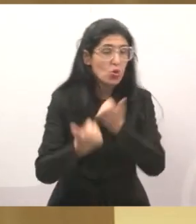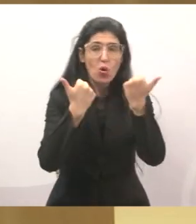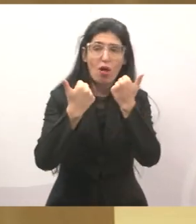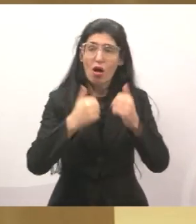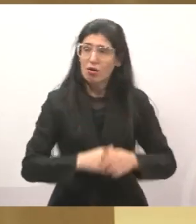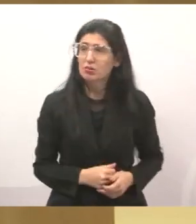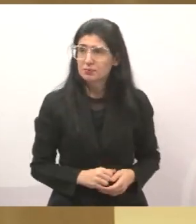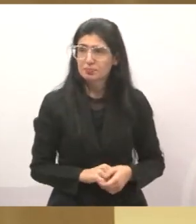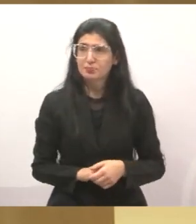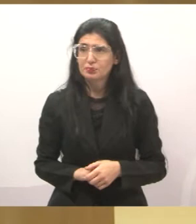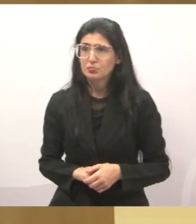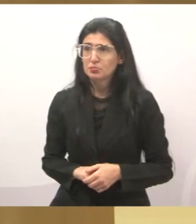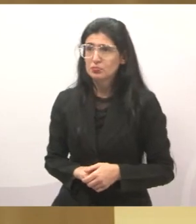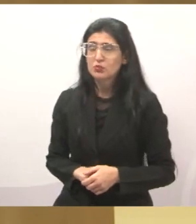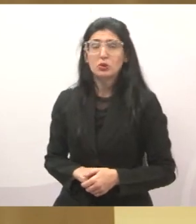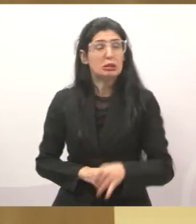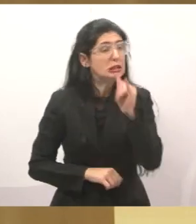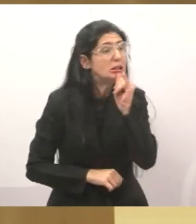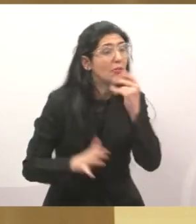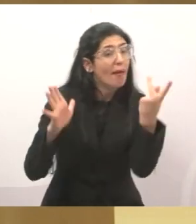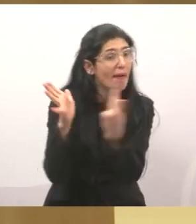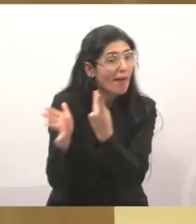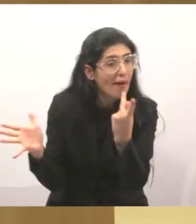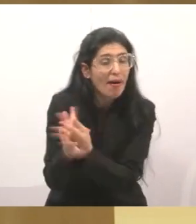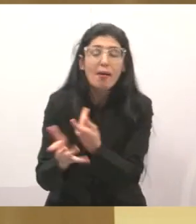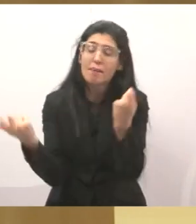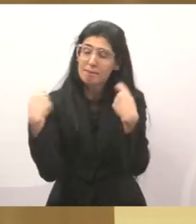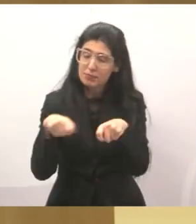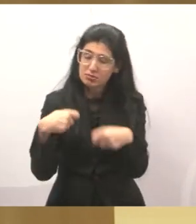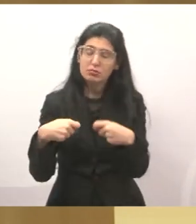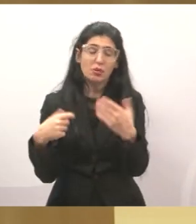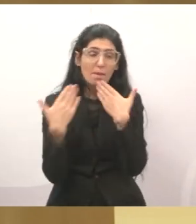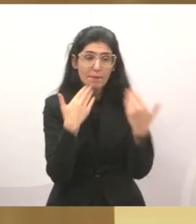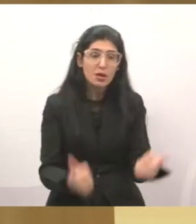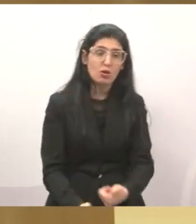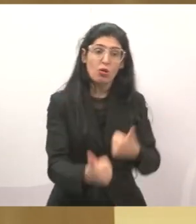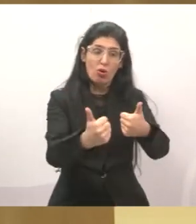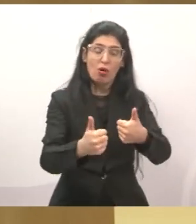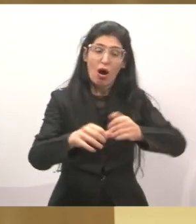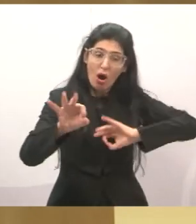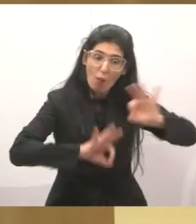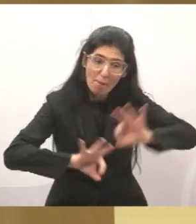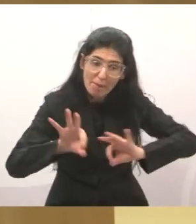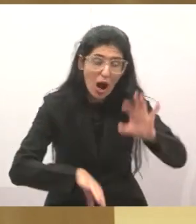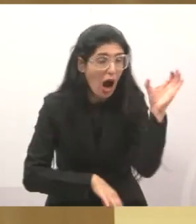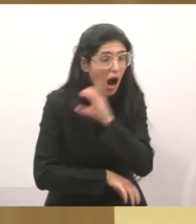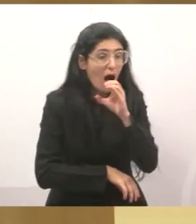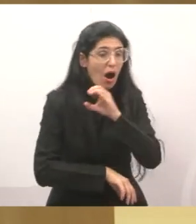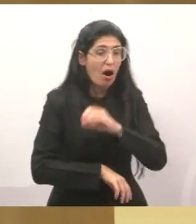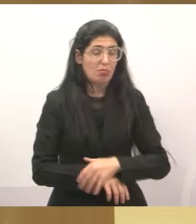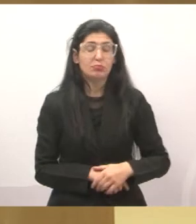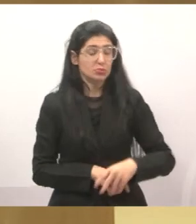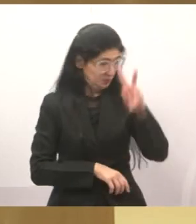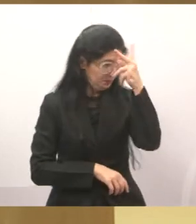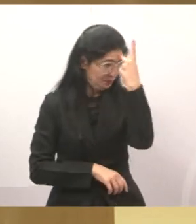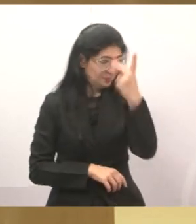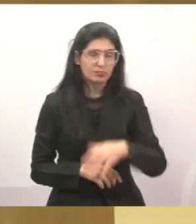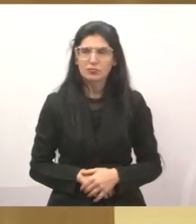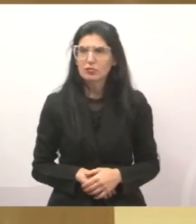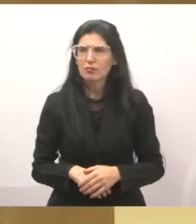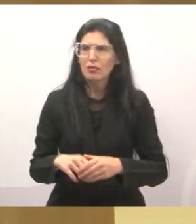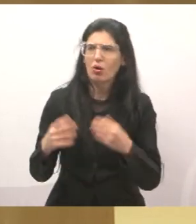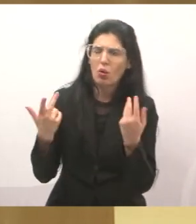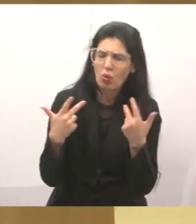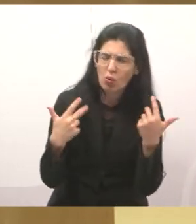que acontece de uma forma equivocada. A gente estava olhando ali no portal de transparência hoje, vimos algumas coisas ali que a gente vai confirmar para ver se é isso